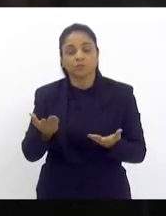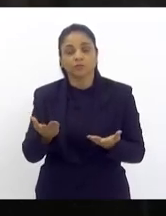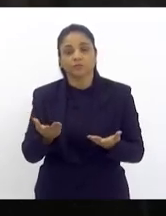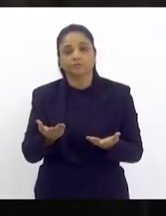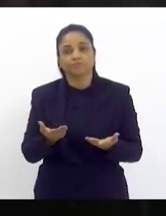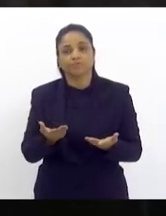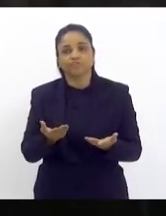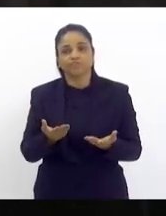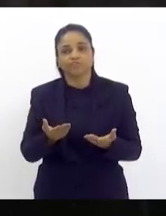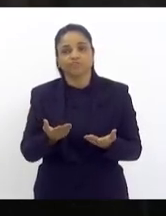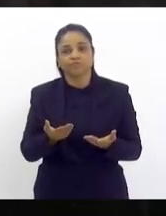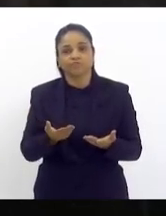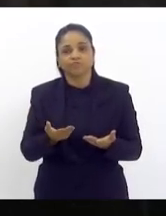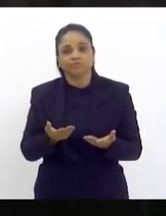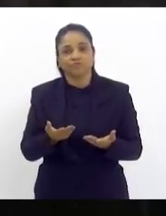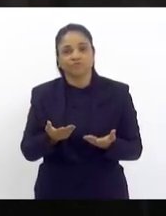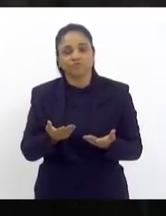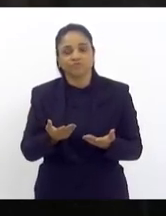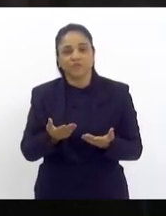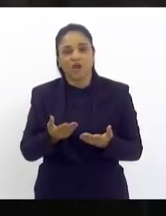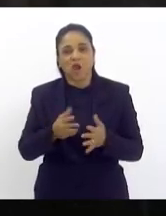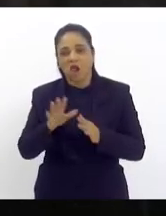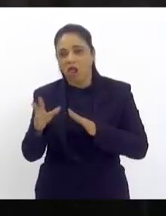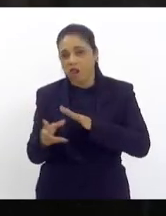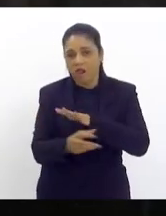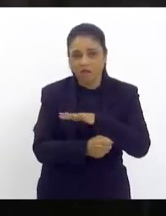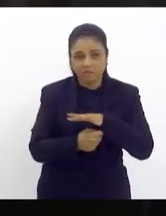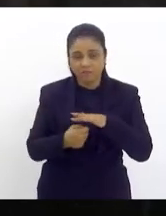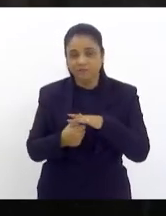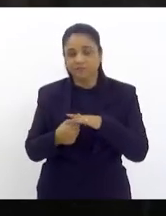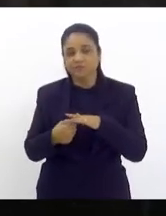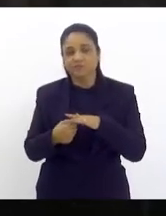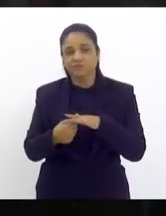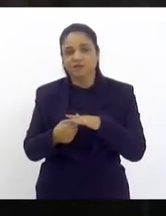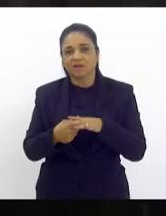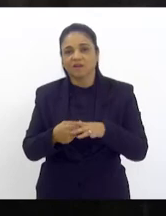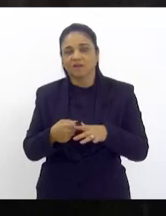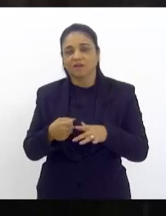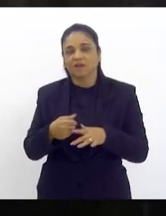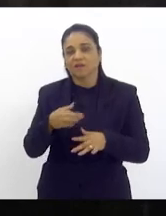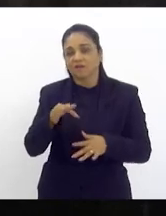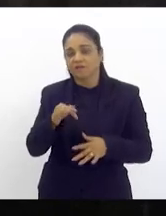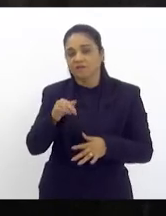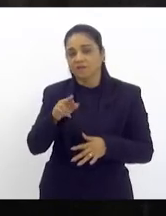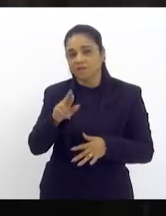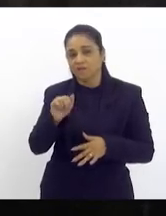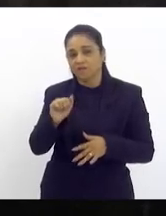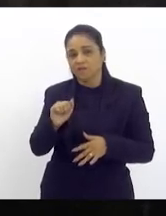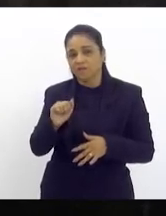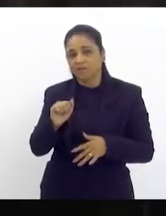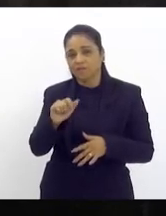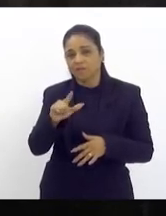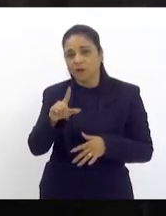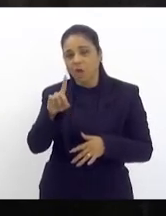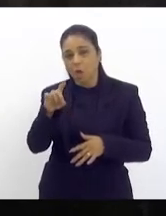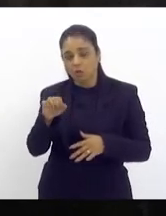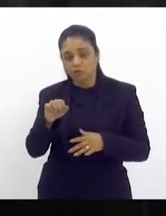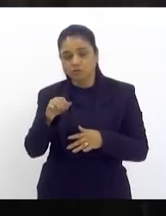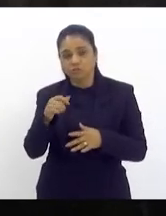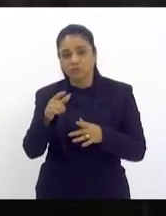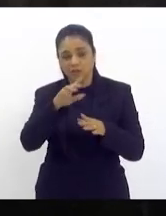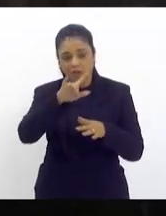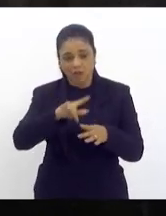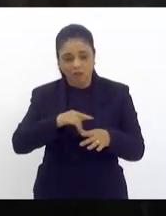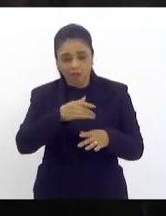com a fraude que esse ser fez no cartão de vacinação da sua